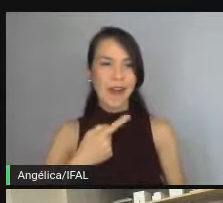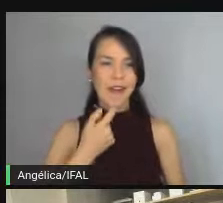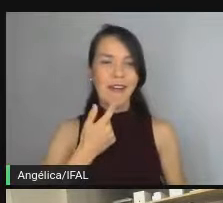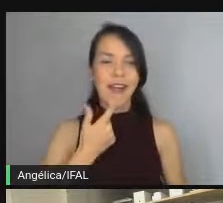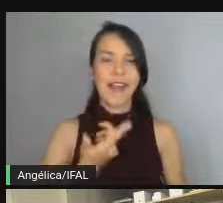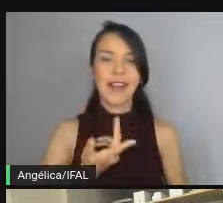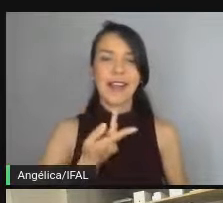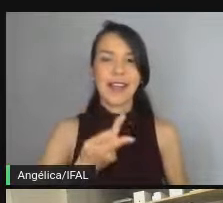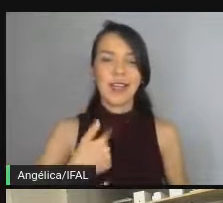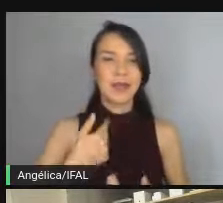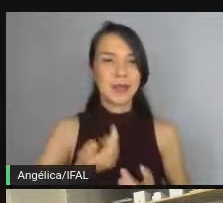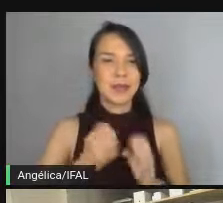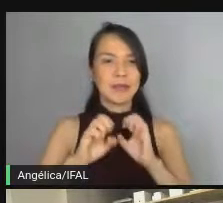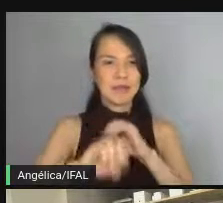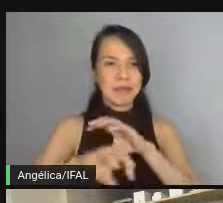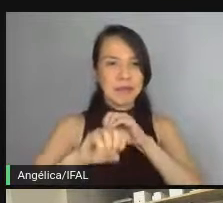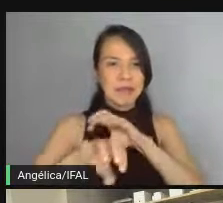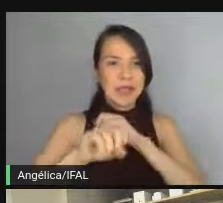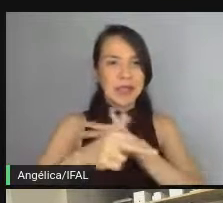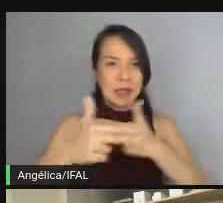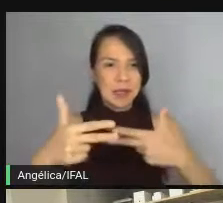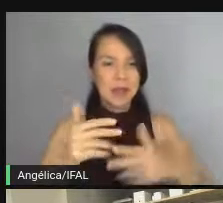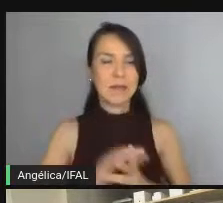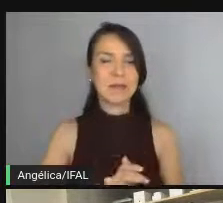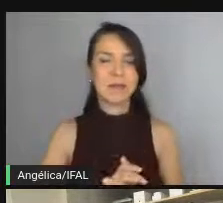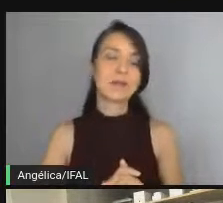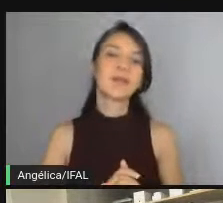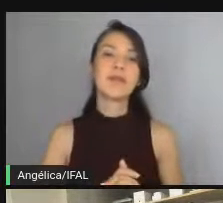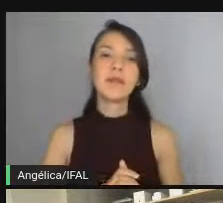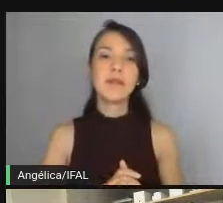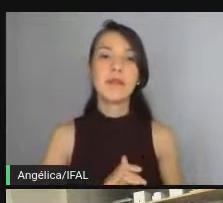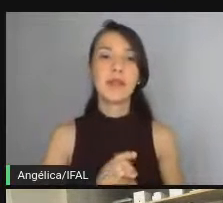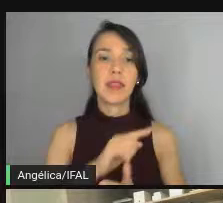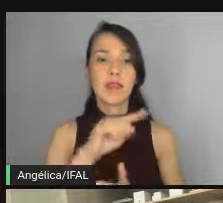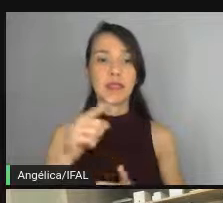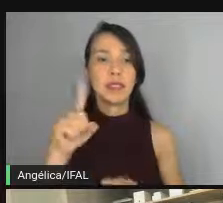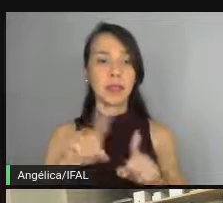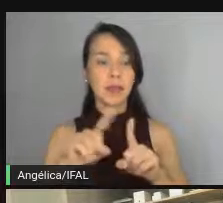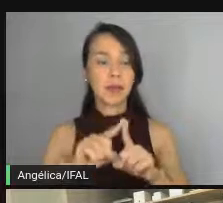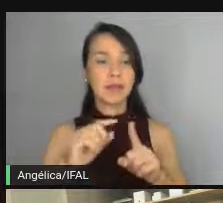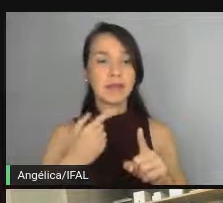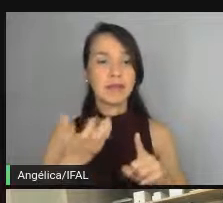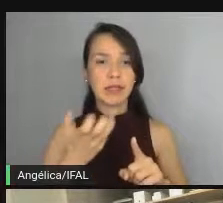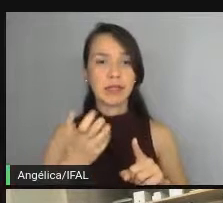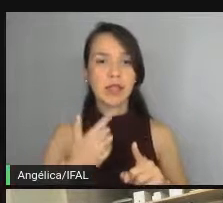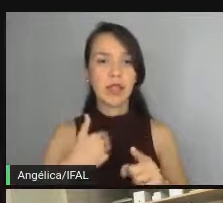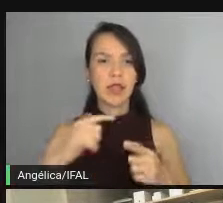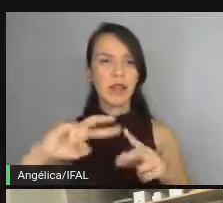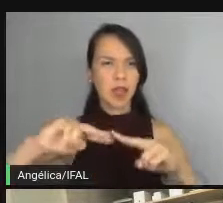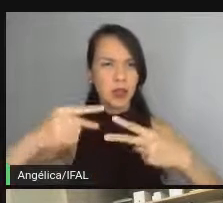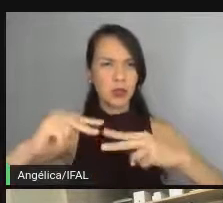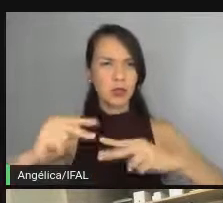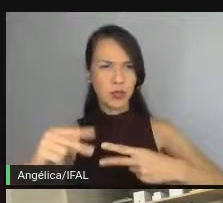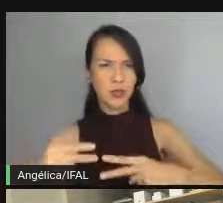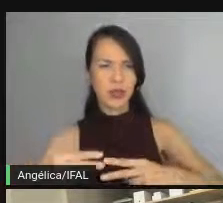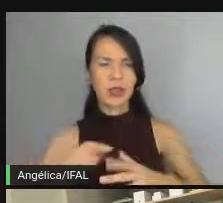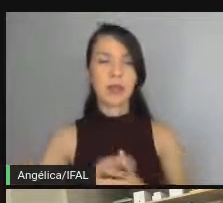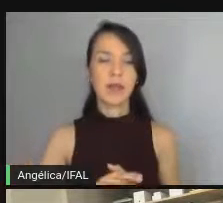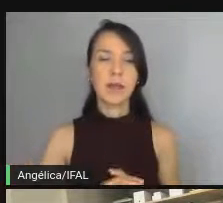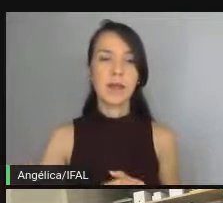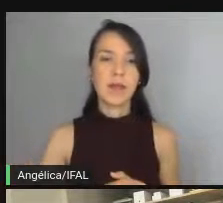evangelista nesse ponto. Quem quiser ver, eu tenho vários links, tá? Sobre